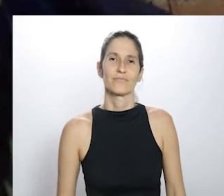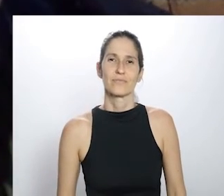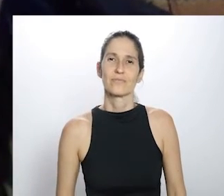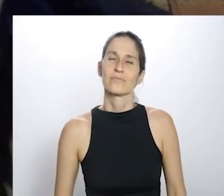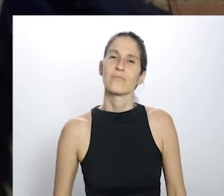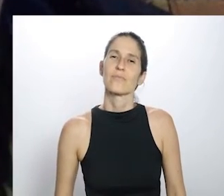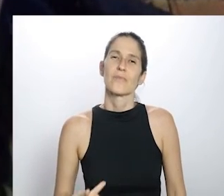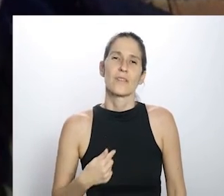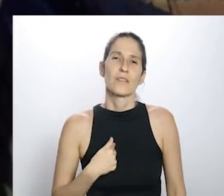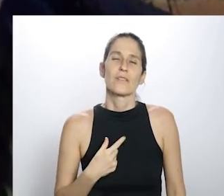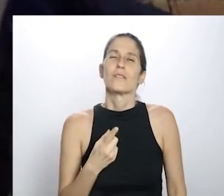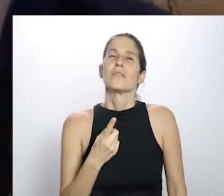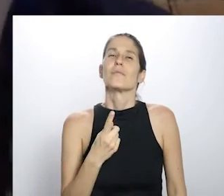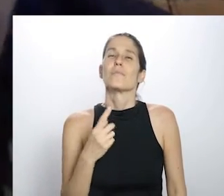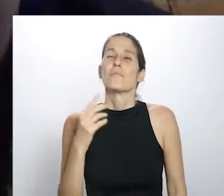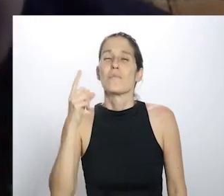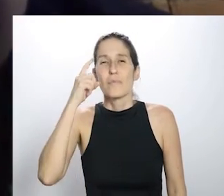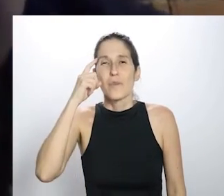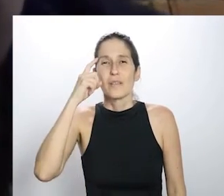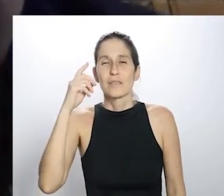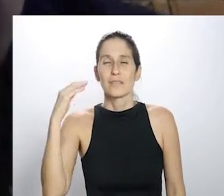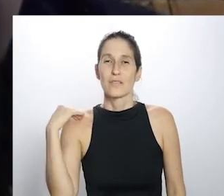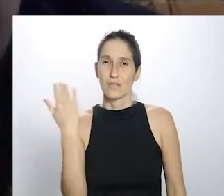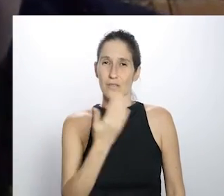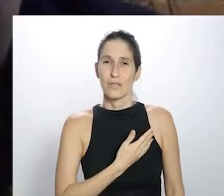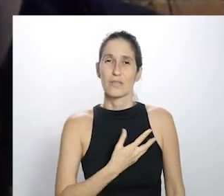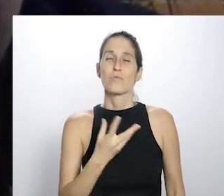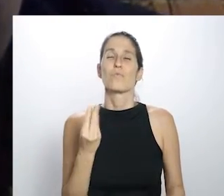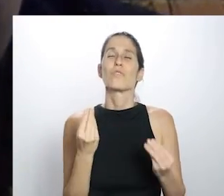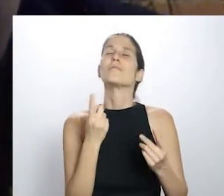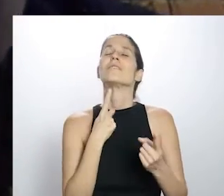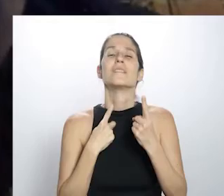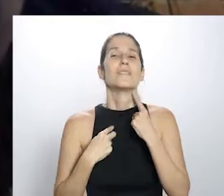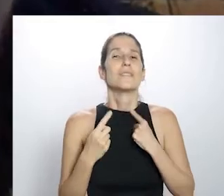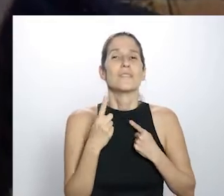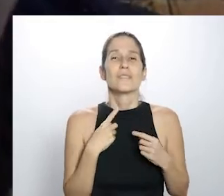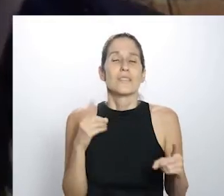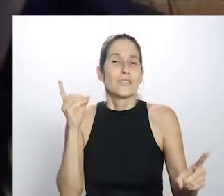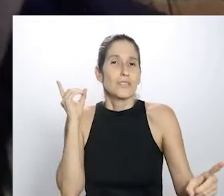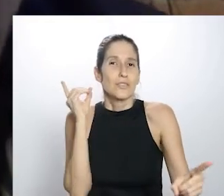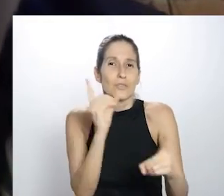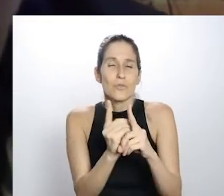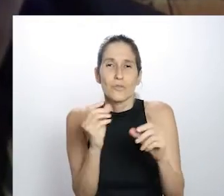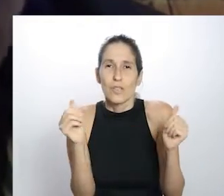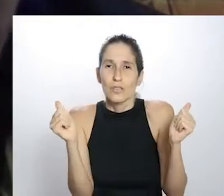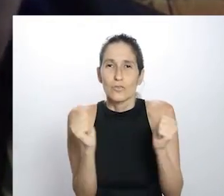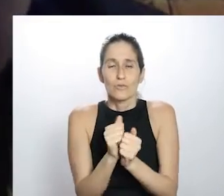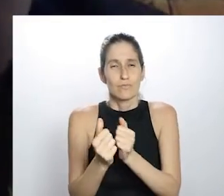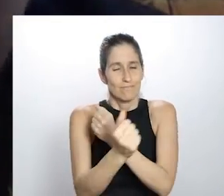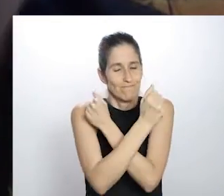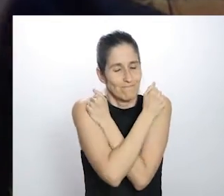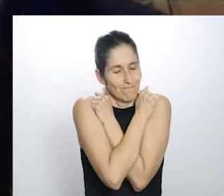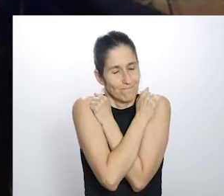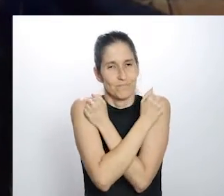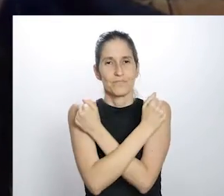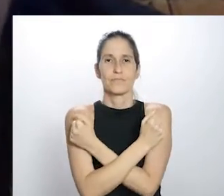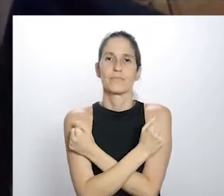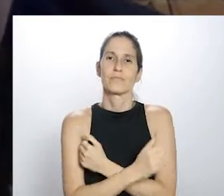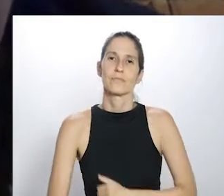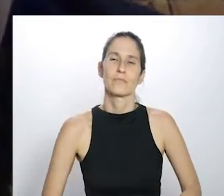eu acho que a gente está com muita vontade de se encontrar, de se abraçar. A gente não foi feito para viver assim, sem